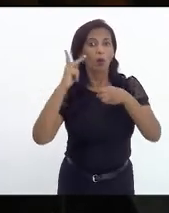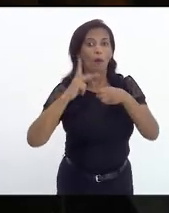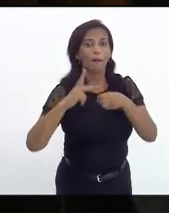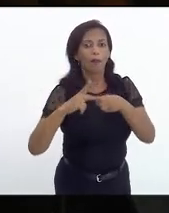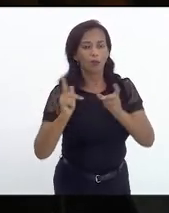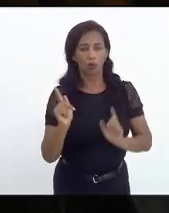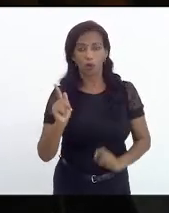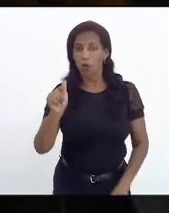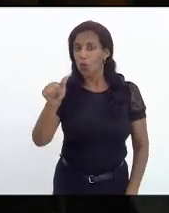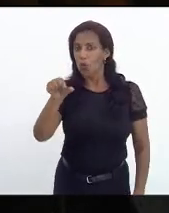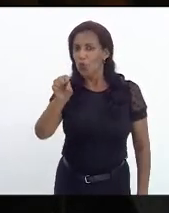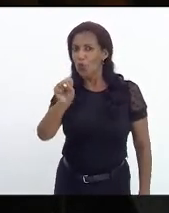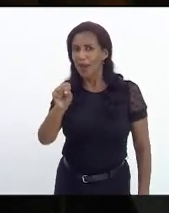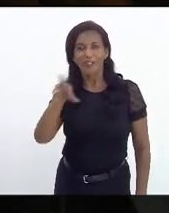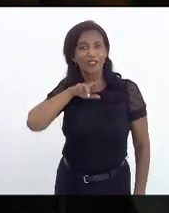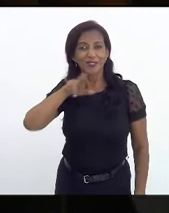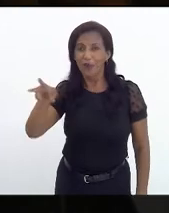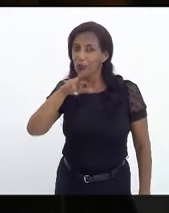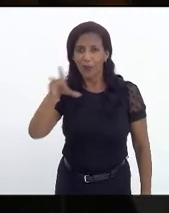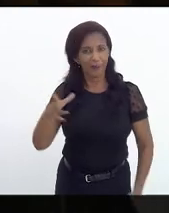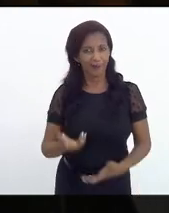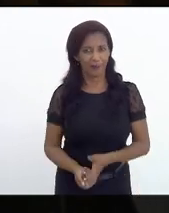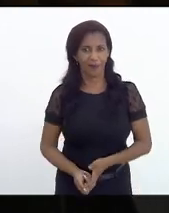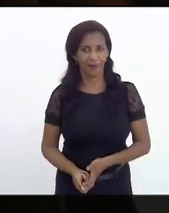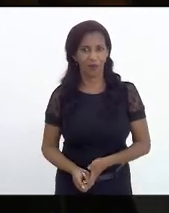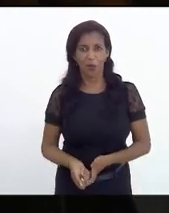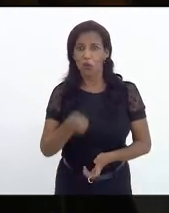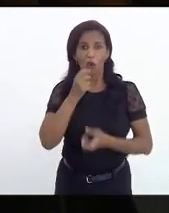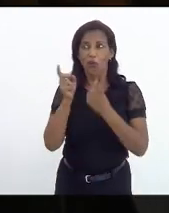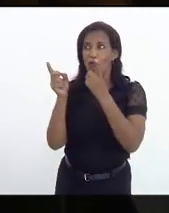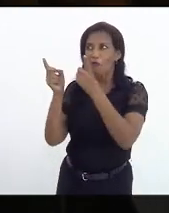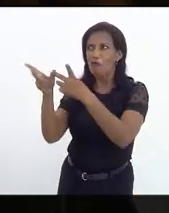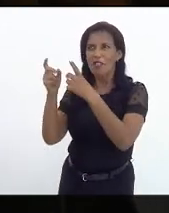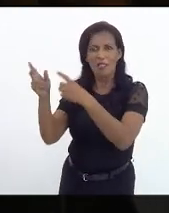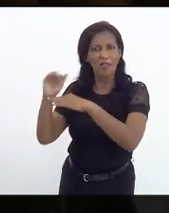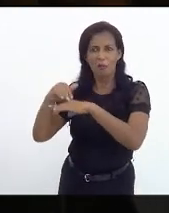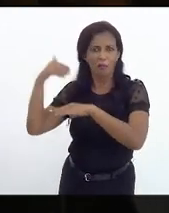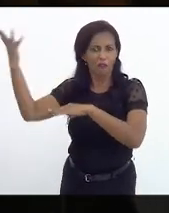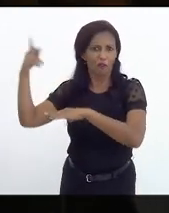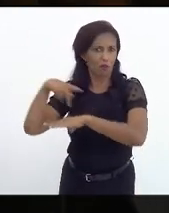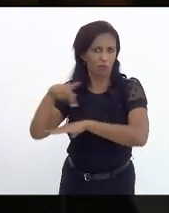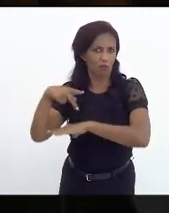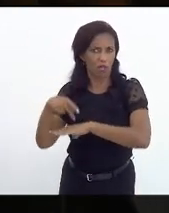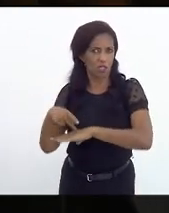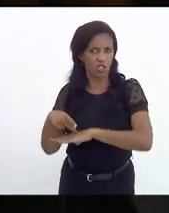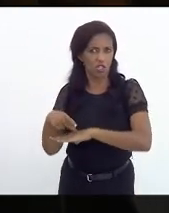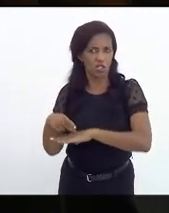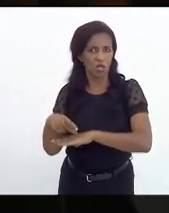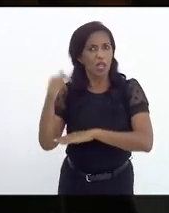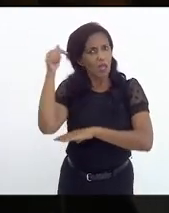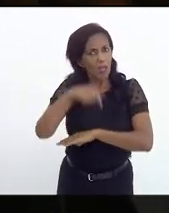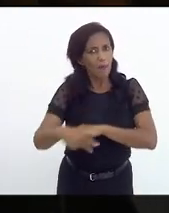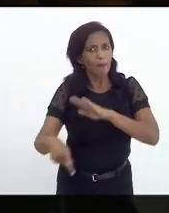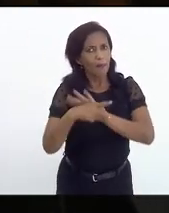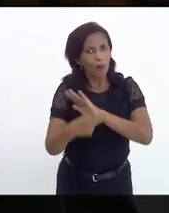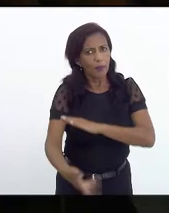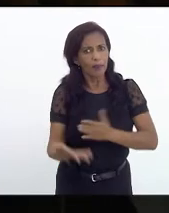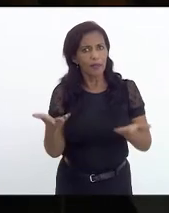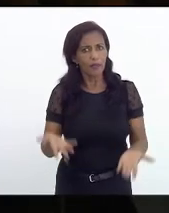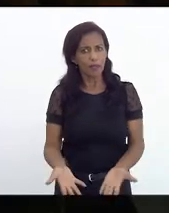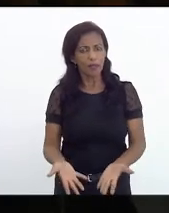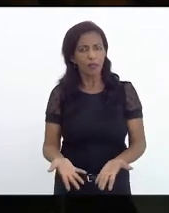O gás não é commodity. nós não exportamos gás. A gente consome o gás